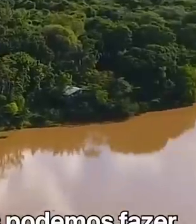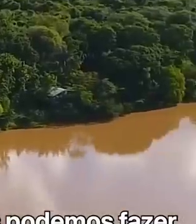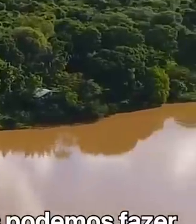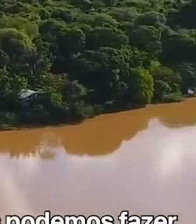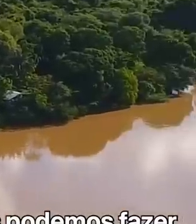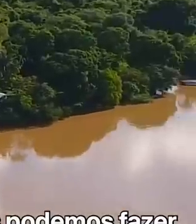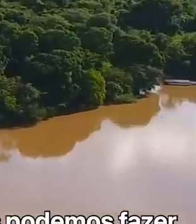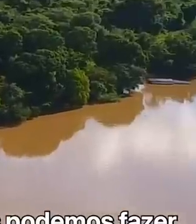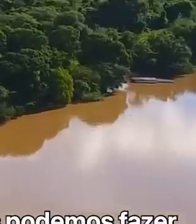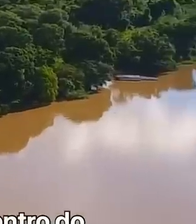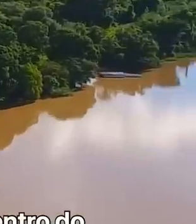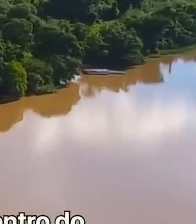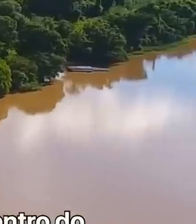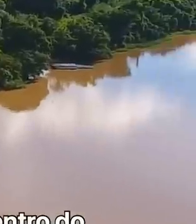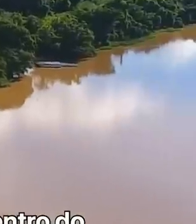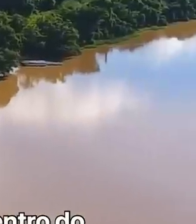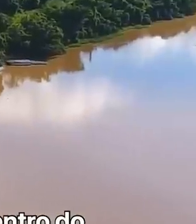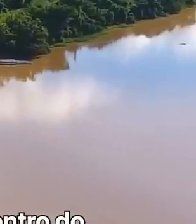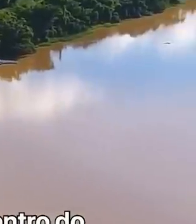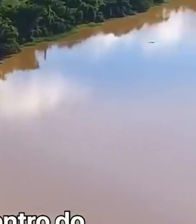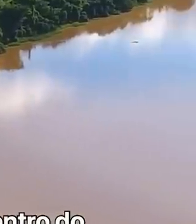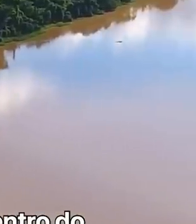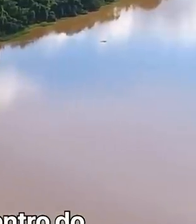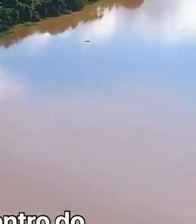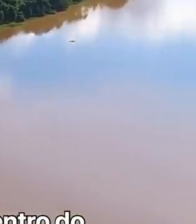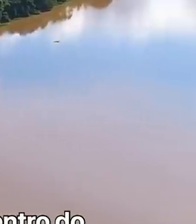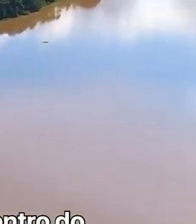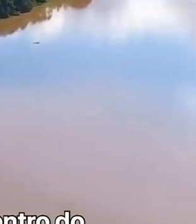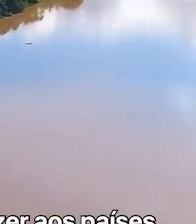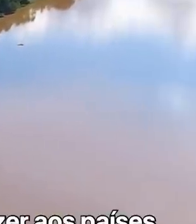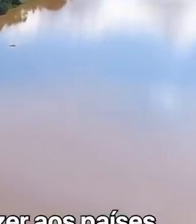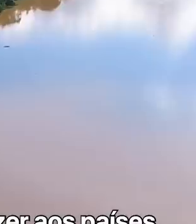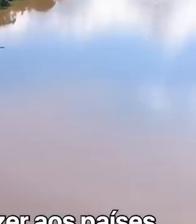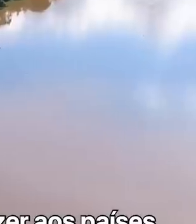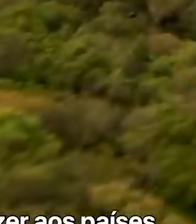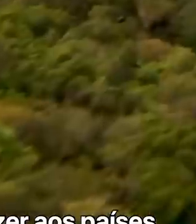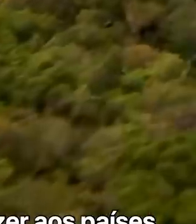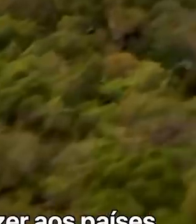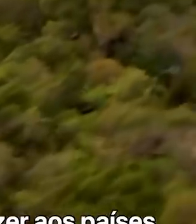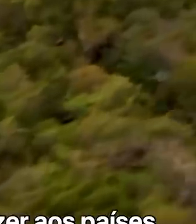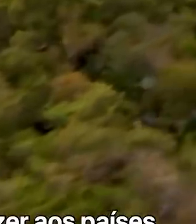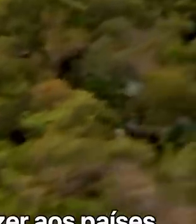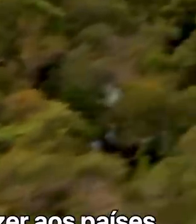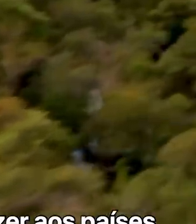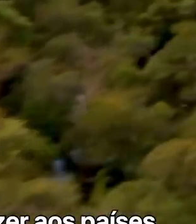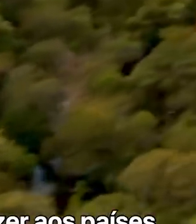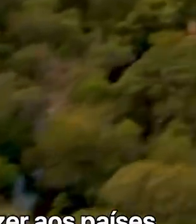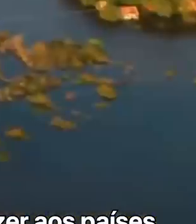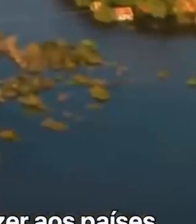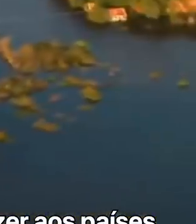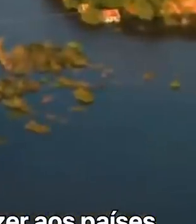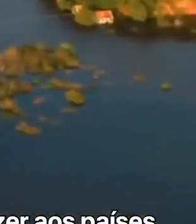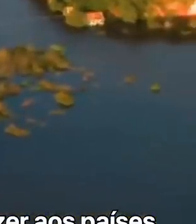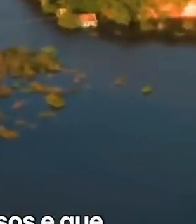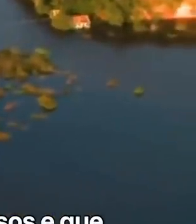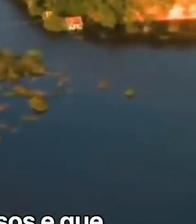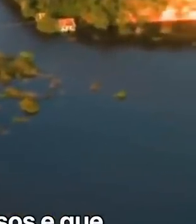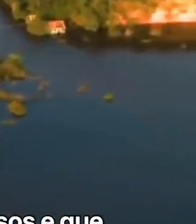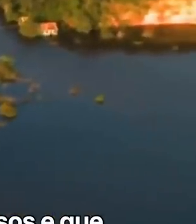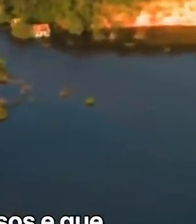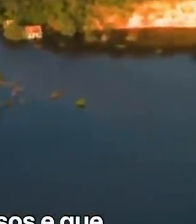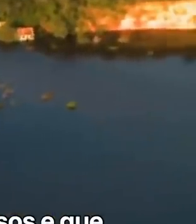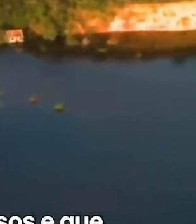tudo aquilo que nós podemos fazer. E parte daquilo que nós podemos fazer, dentro do Acordo de Paris que o Brasil se manteve, é dizer aos países